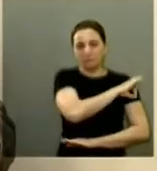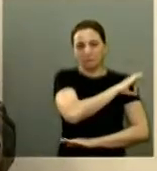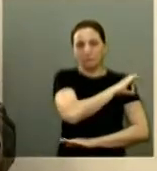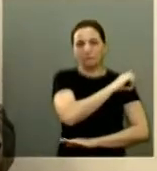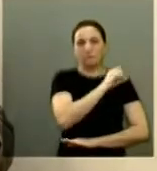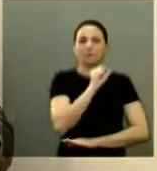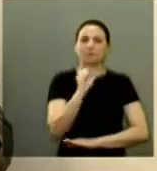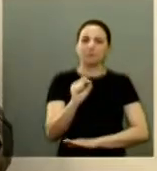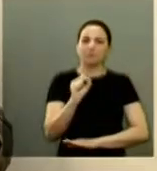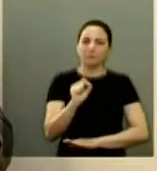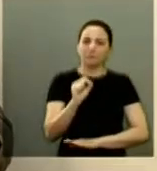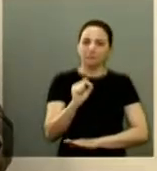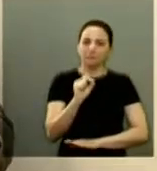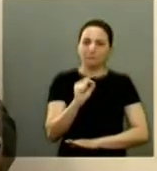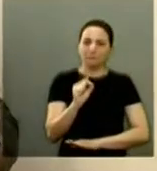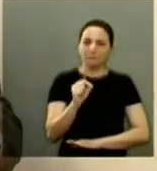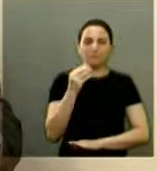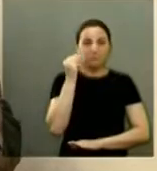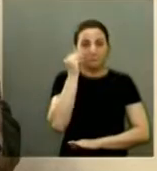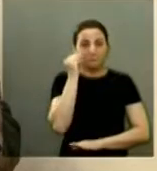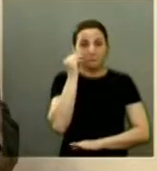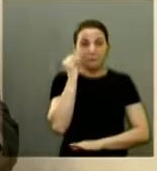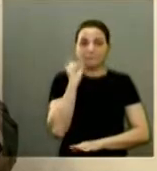justamente para tentar